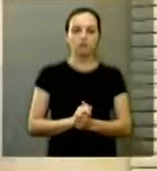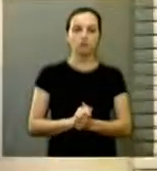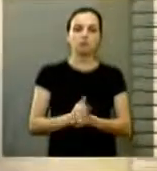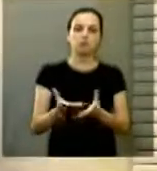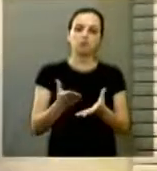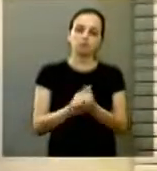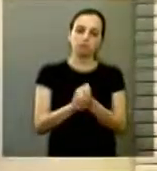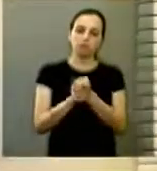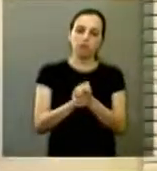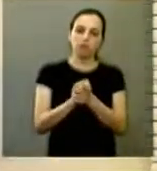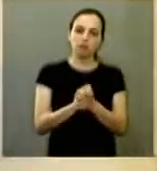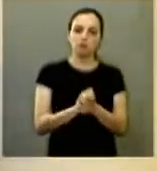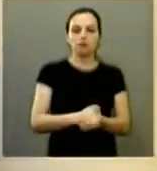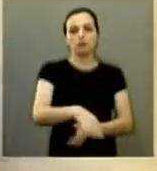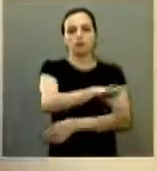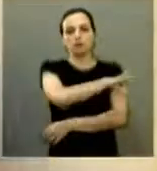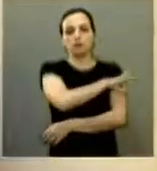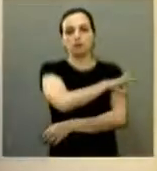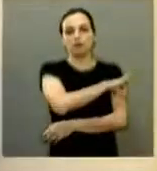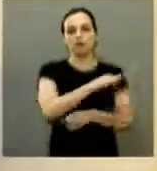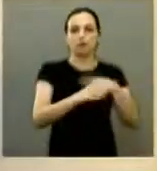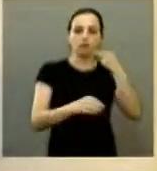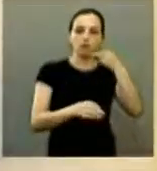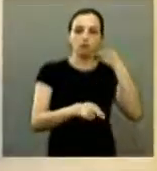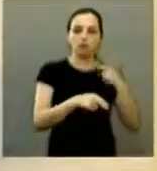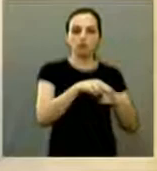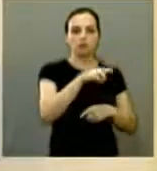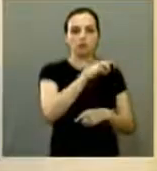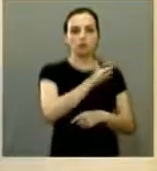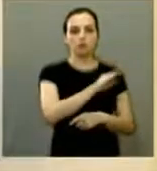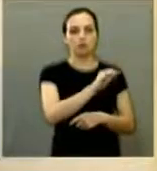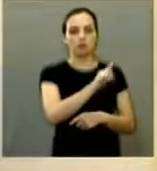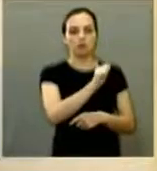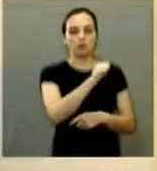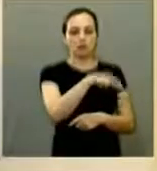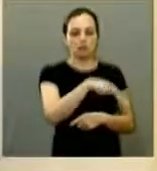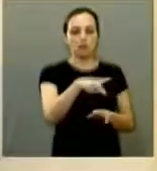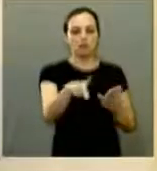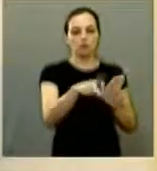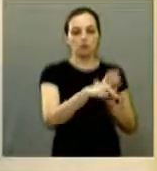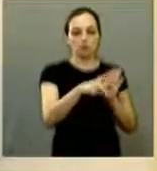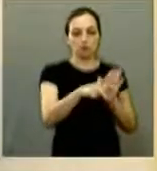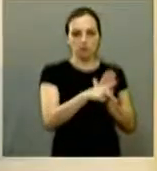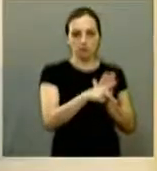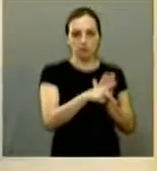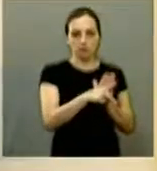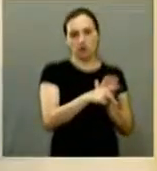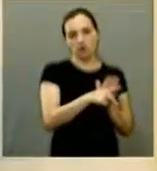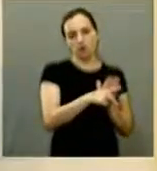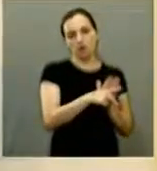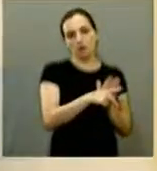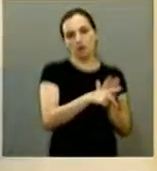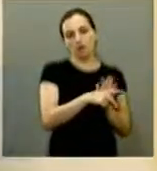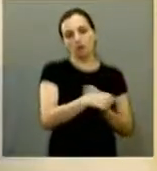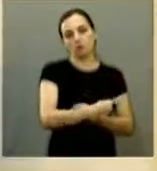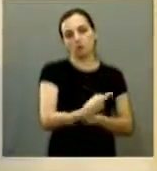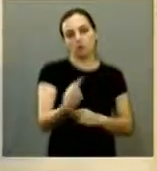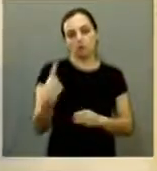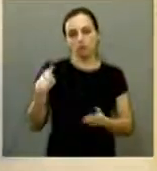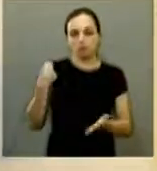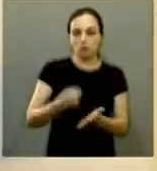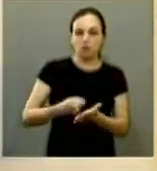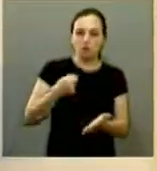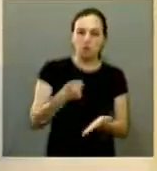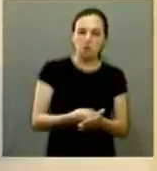também parabenizar a prefeitura e o vereador William Afonso pelo projeto que a gente cobra